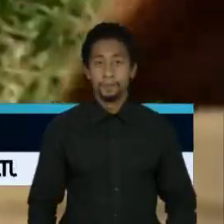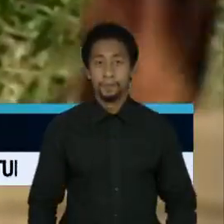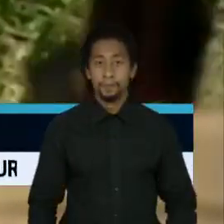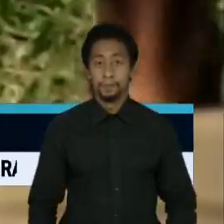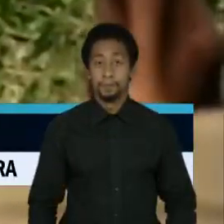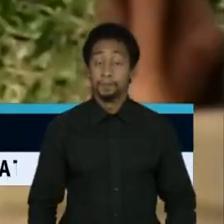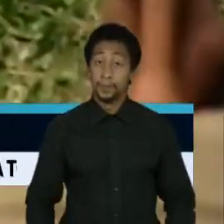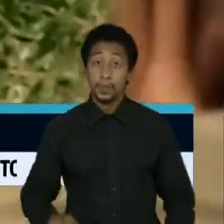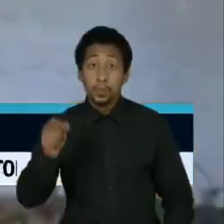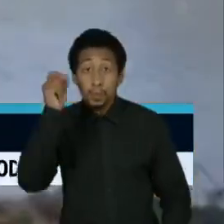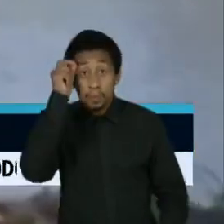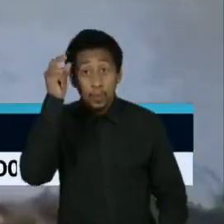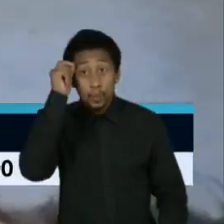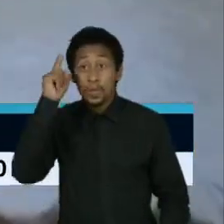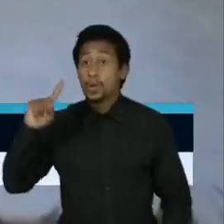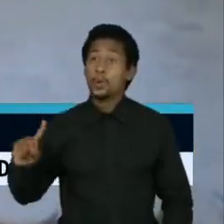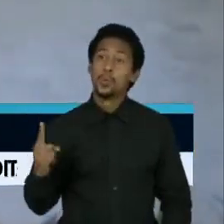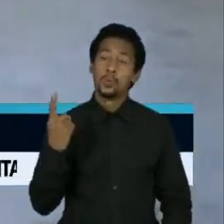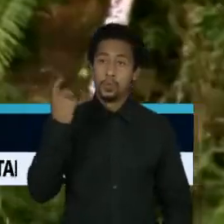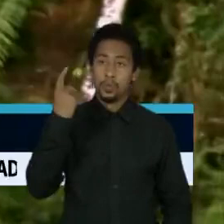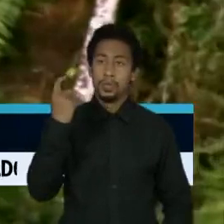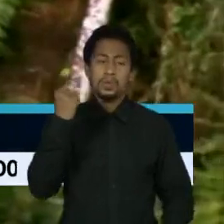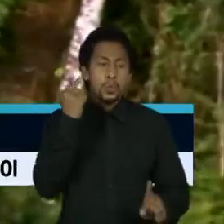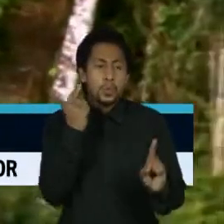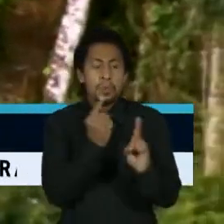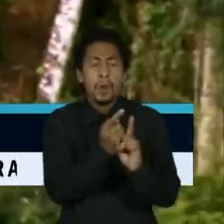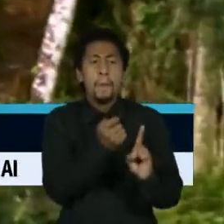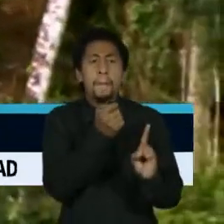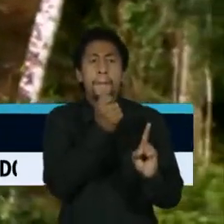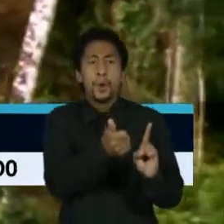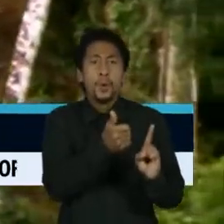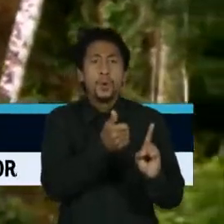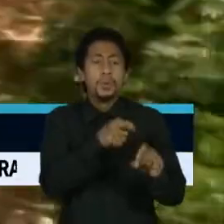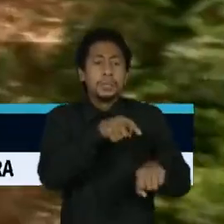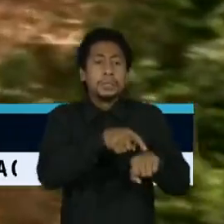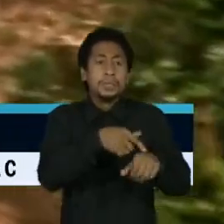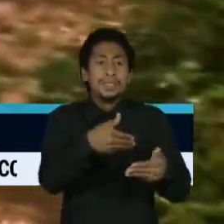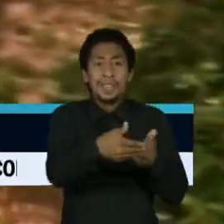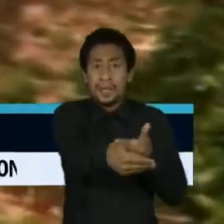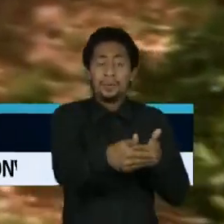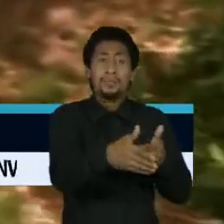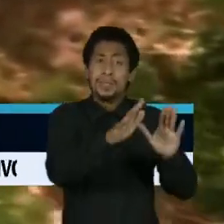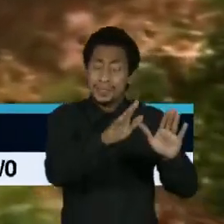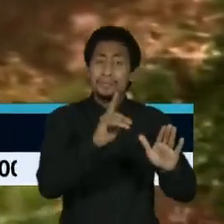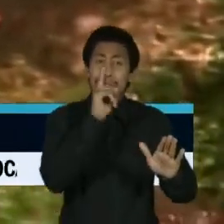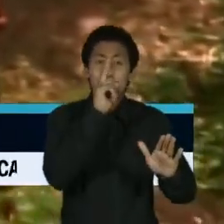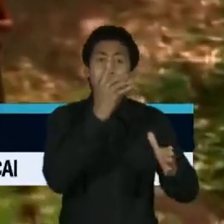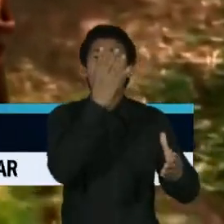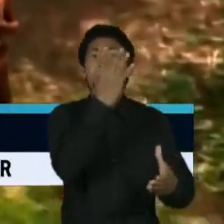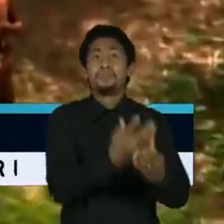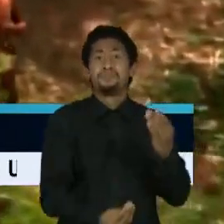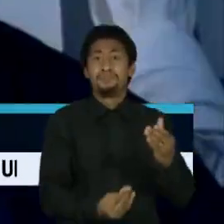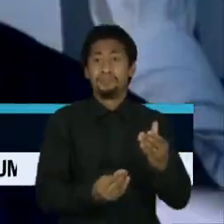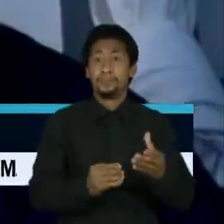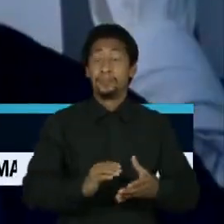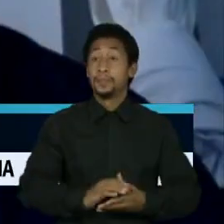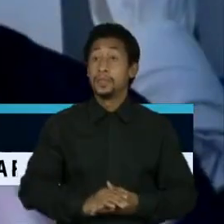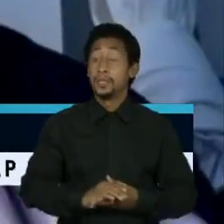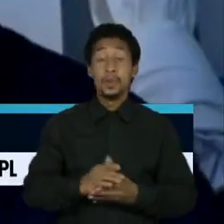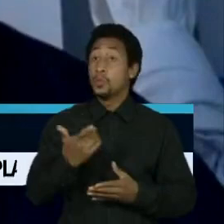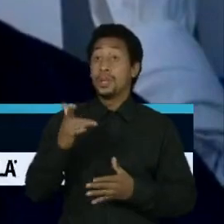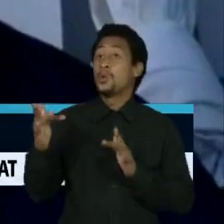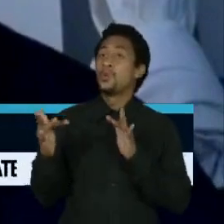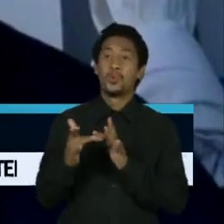Uma cultura única, recém-descoberta e em risco de desaparecer. Um simples contato com uma pessoa de fora